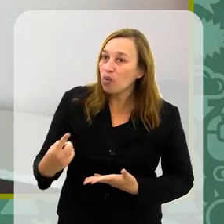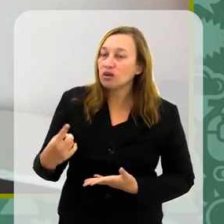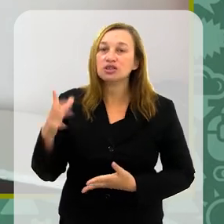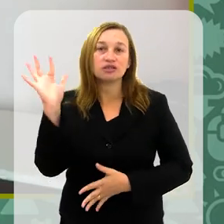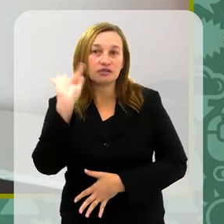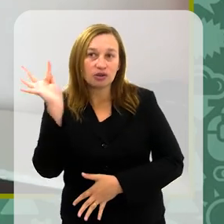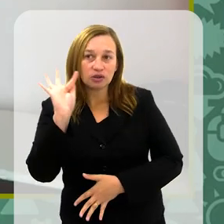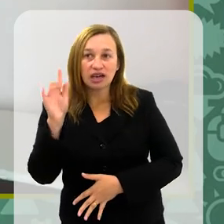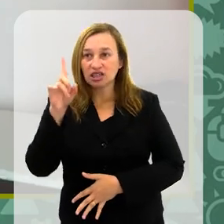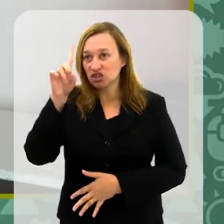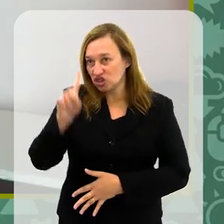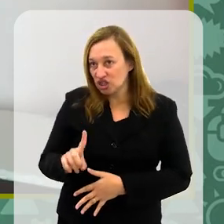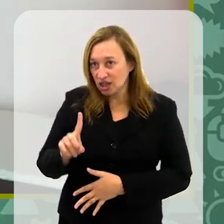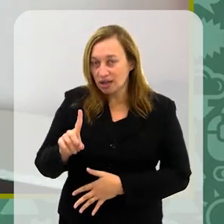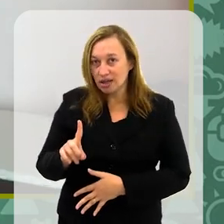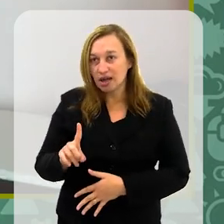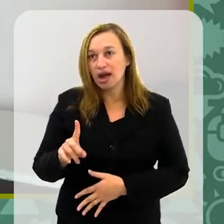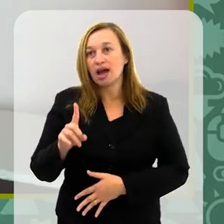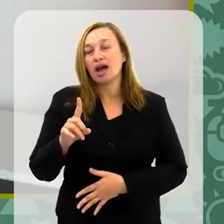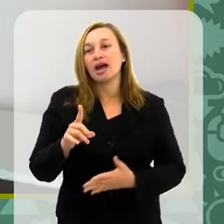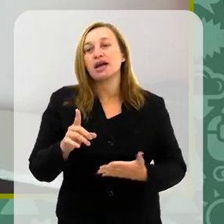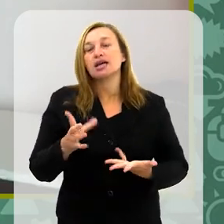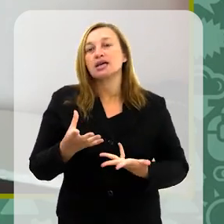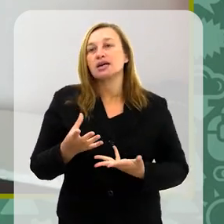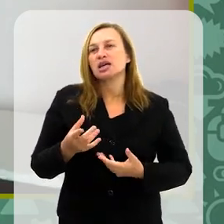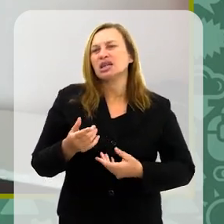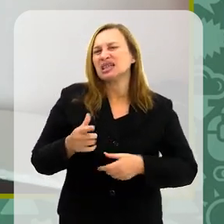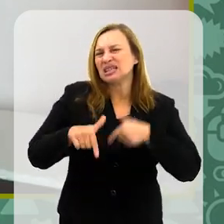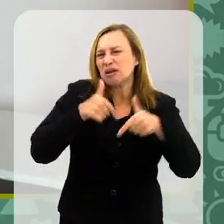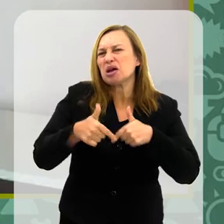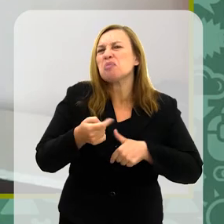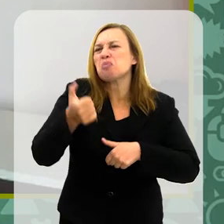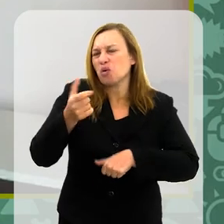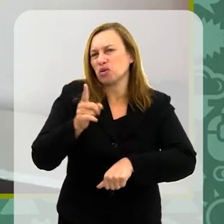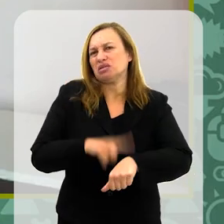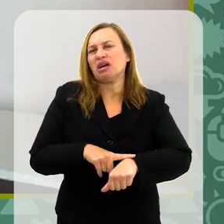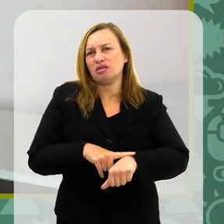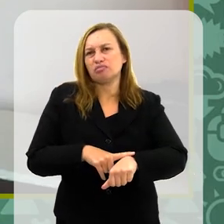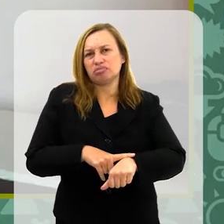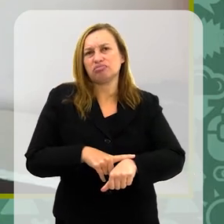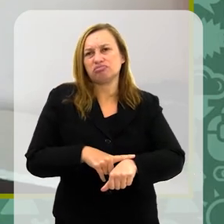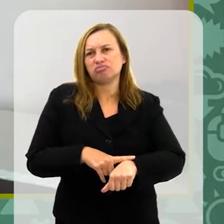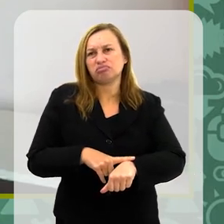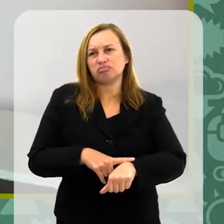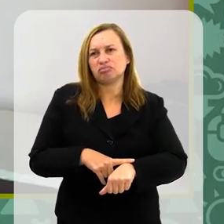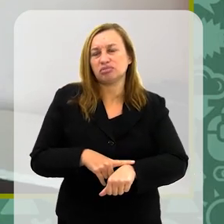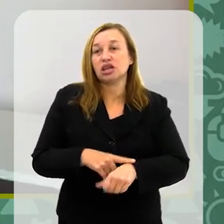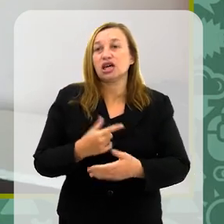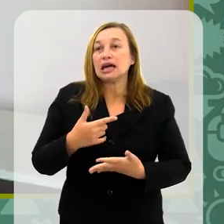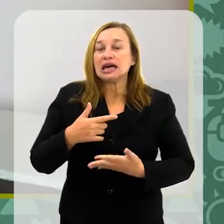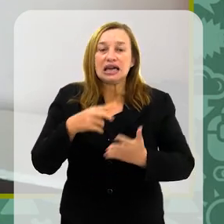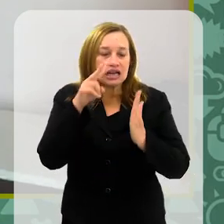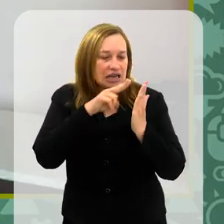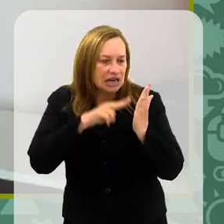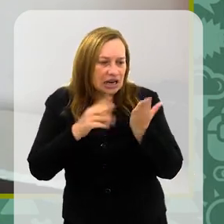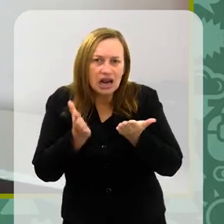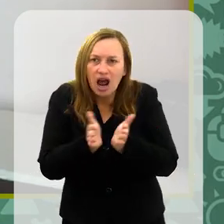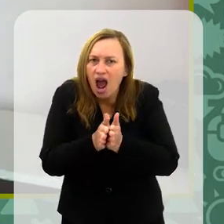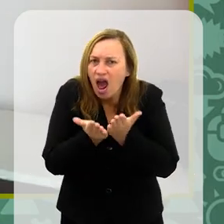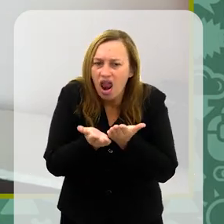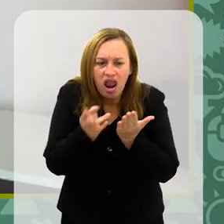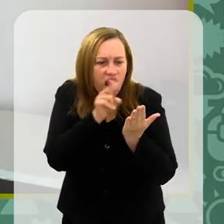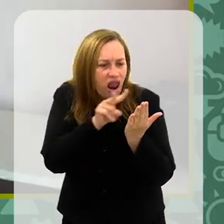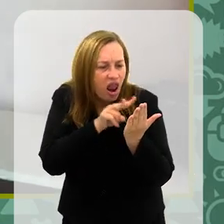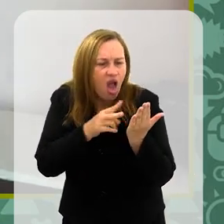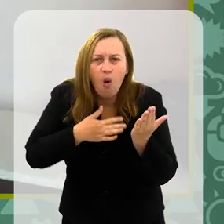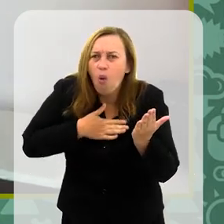Depois fiz faculdade de Direito, atuei muito pouco na área. E escrever sempre foi uma coisa que eu gostei. Eu gostava, assim,